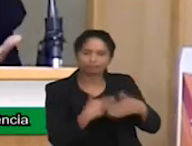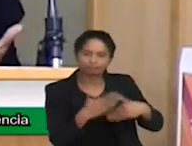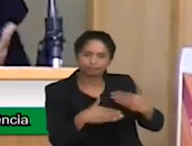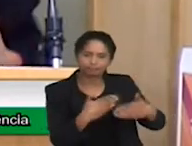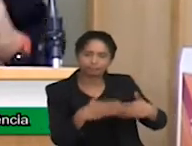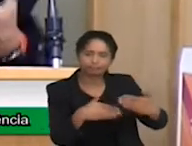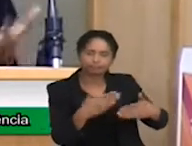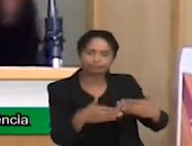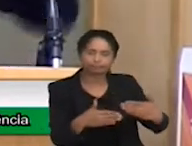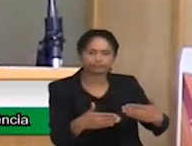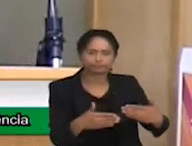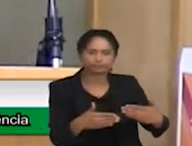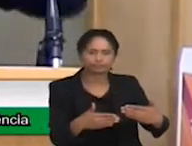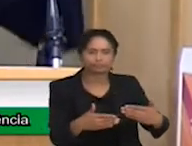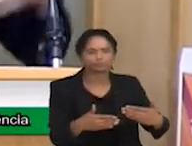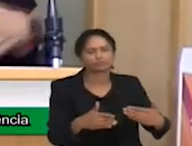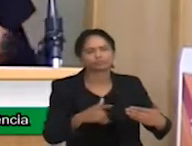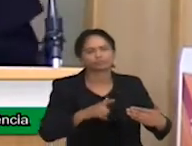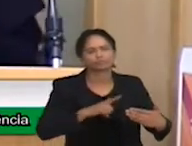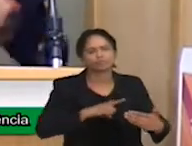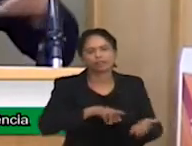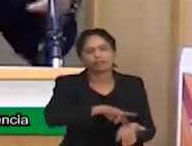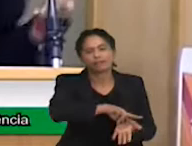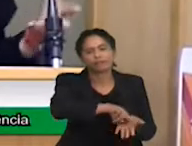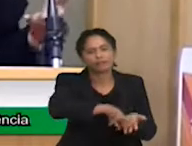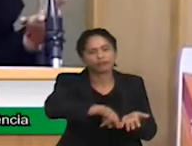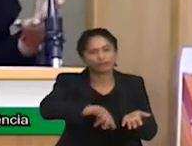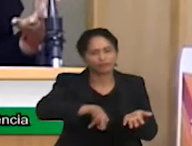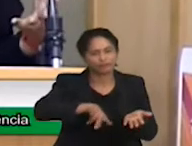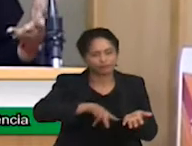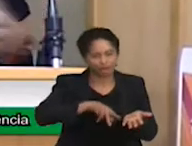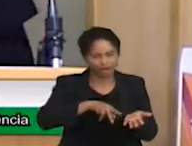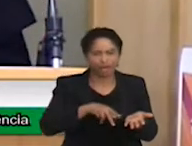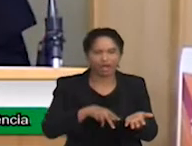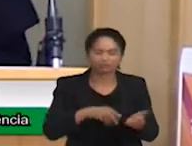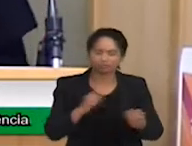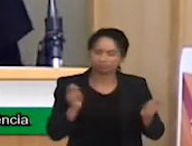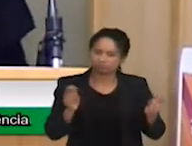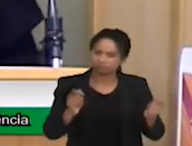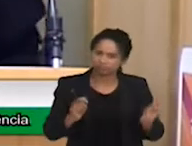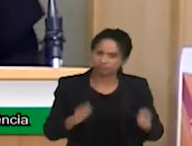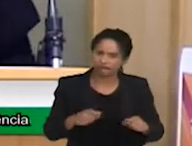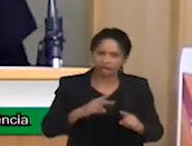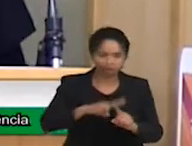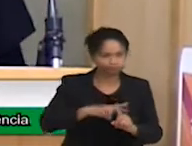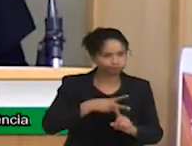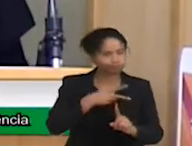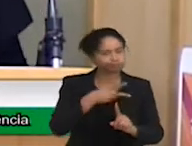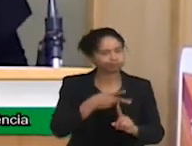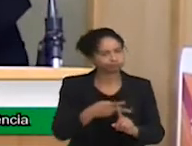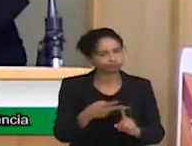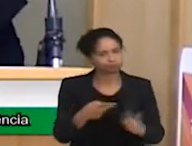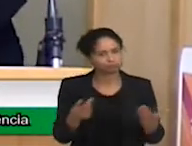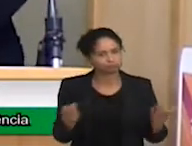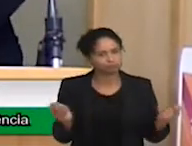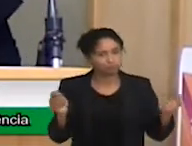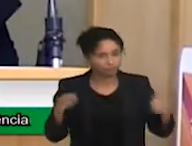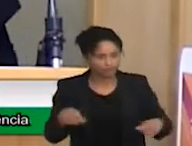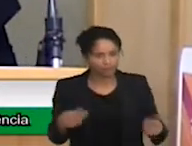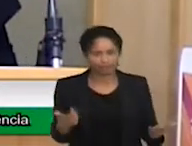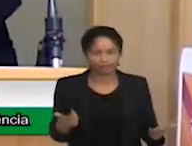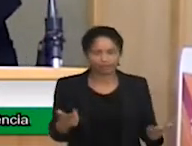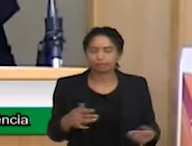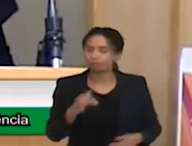estruturada que a gente consegue multiplicar isso. E aí você deixa o neuropediatra, o médico de